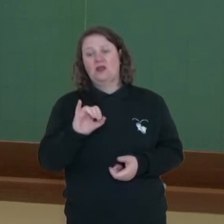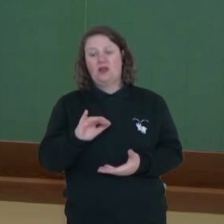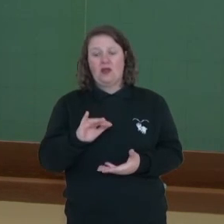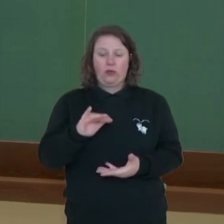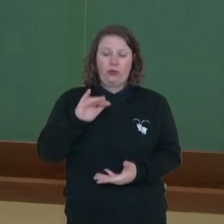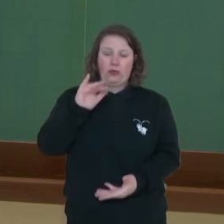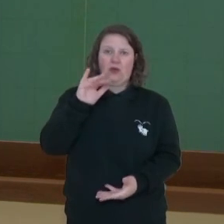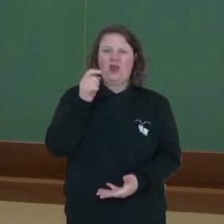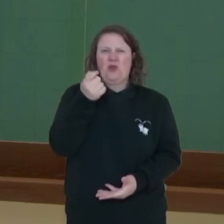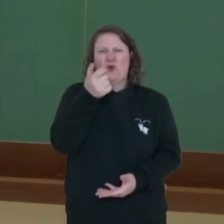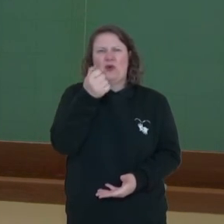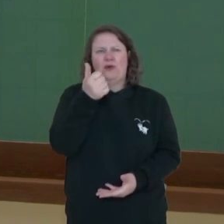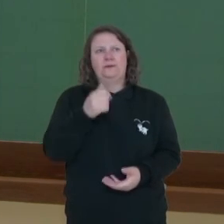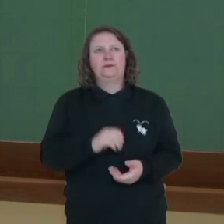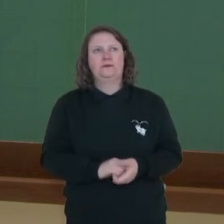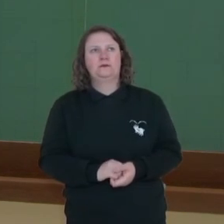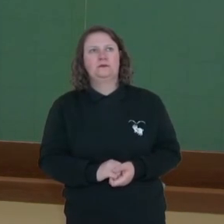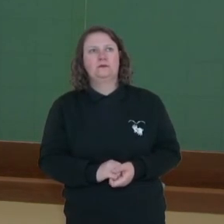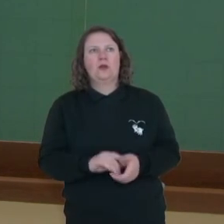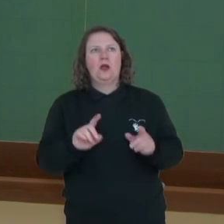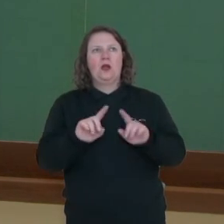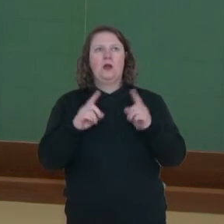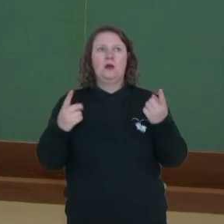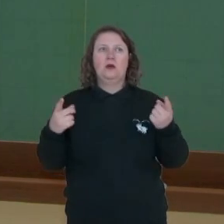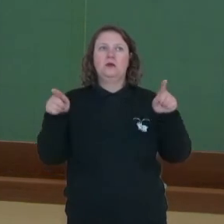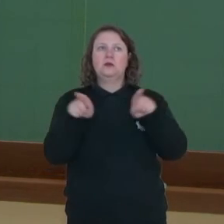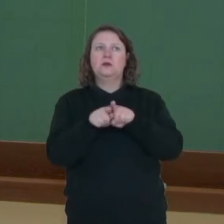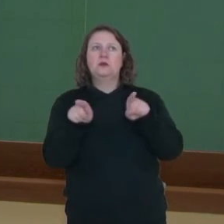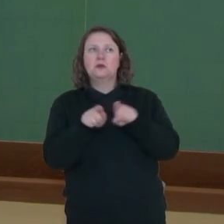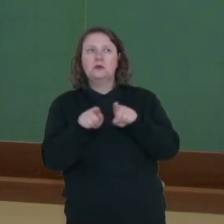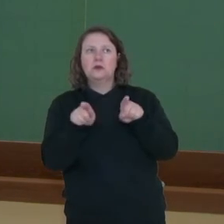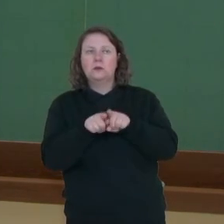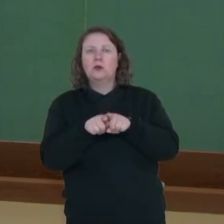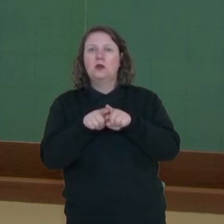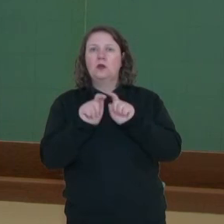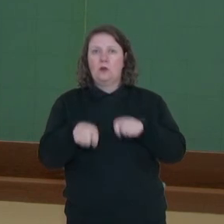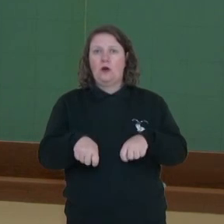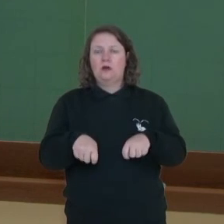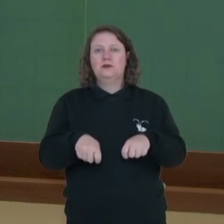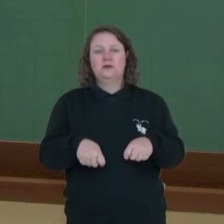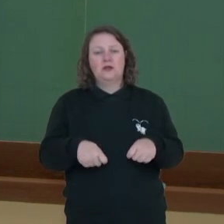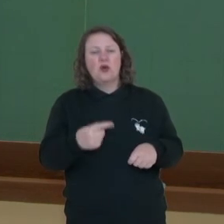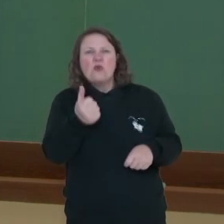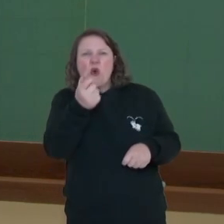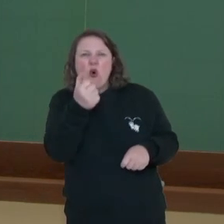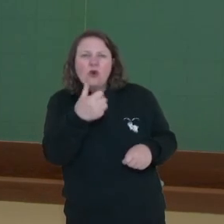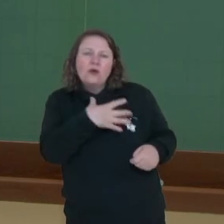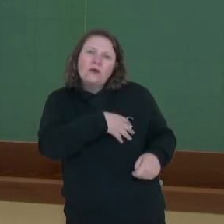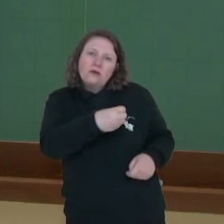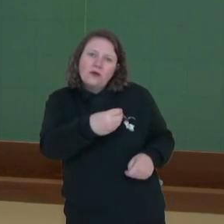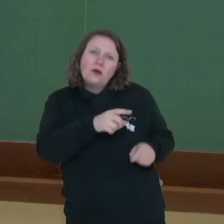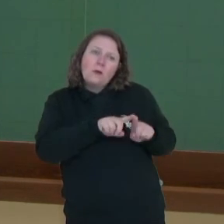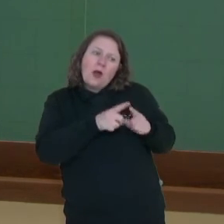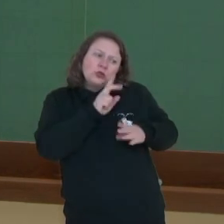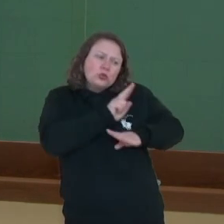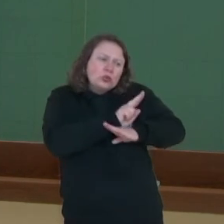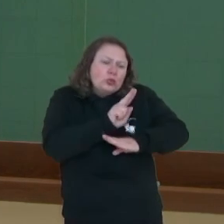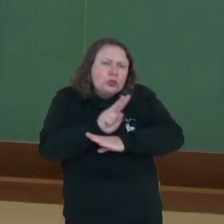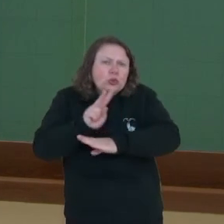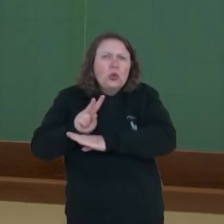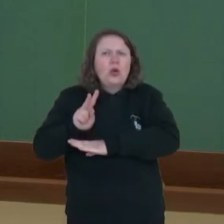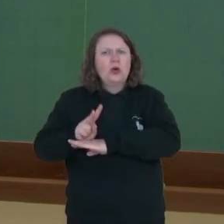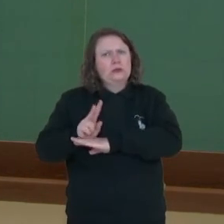são poucos. Mas eu também posso investir numa prole menos numerosa. Eu tenho poucos filhos, mas muito cuidado parental.